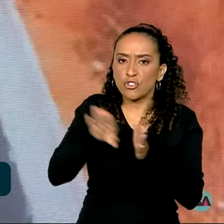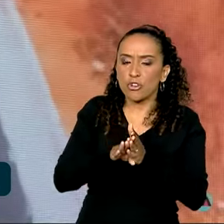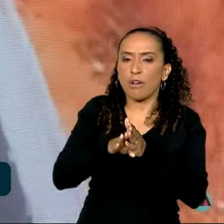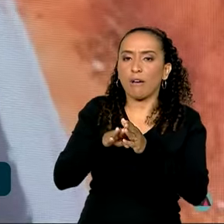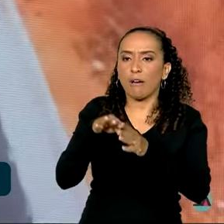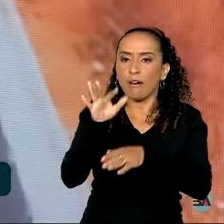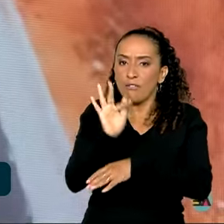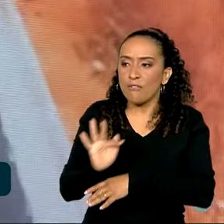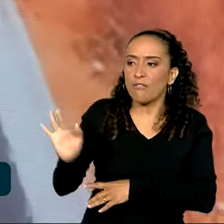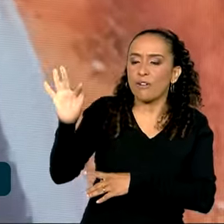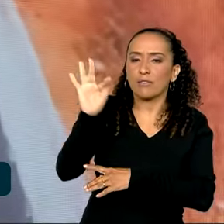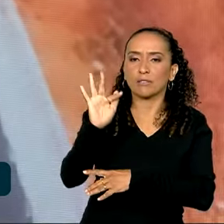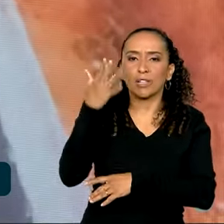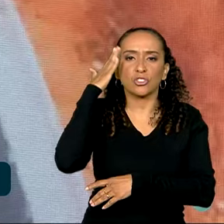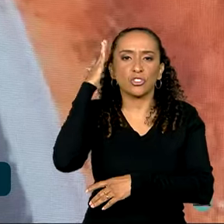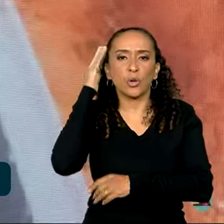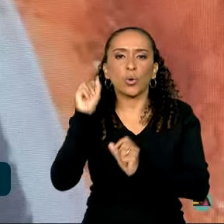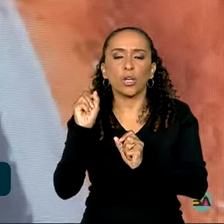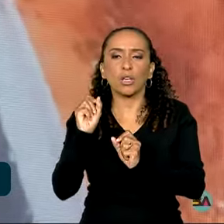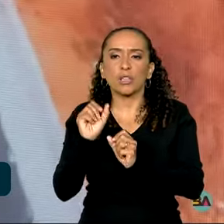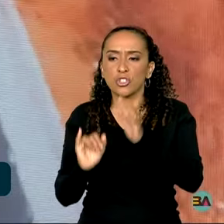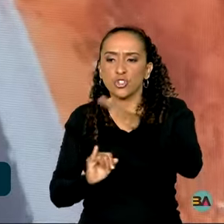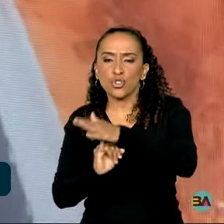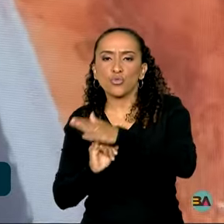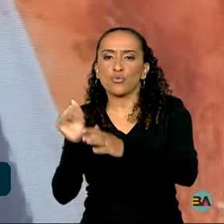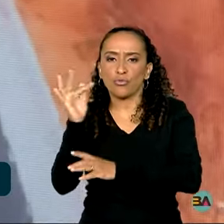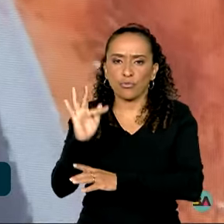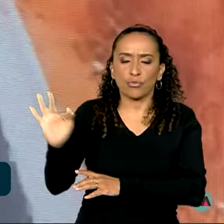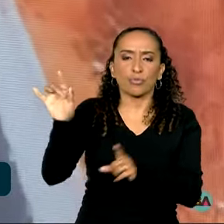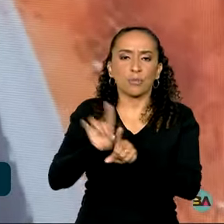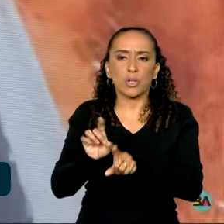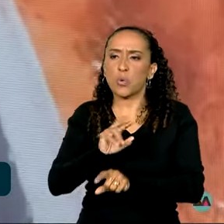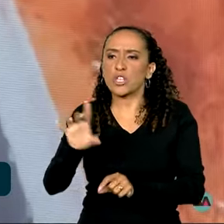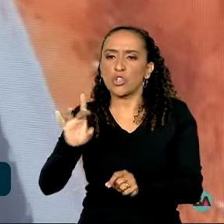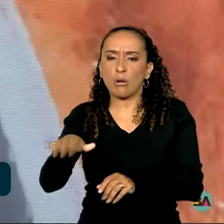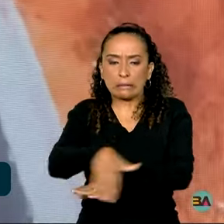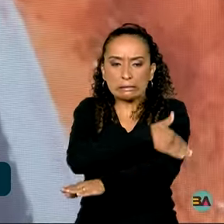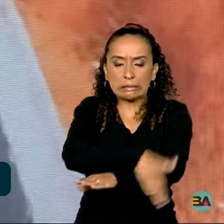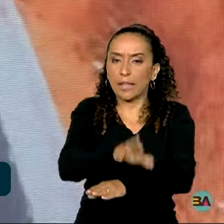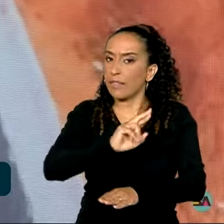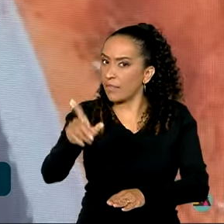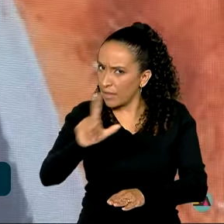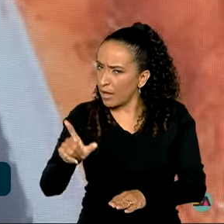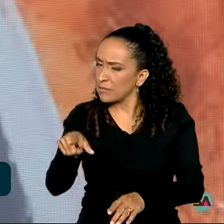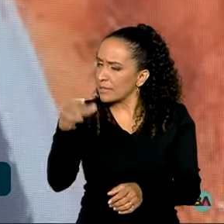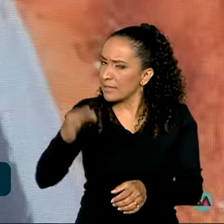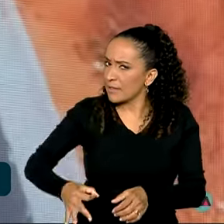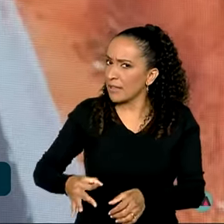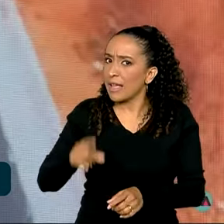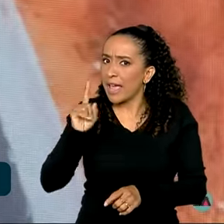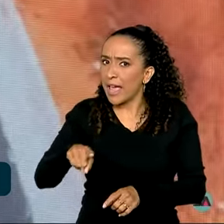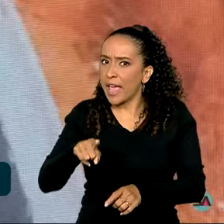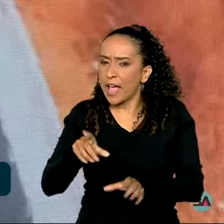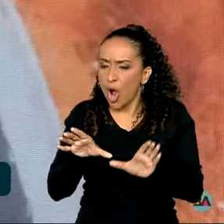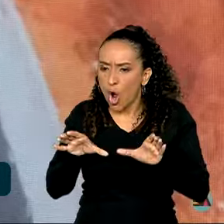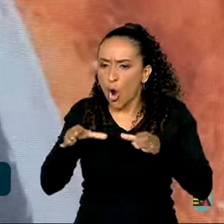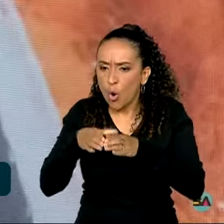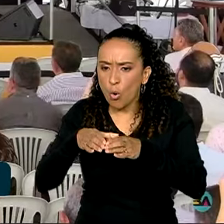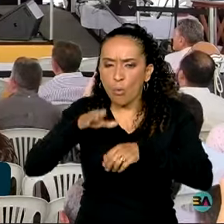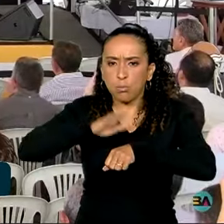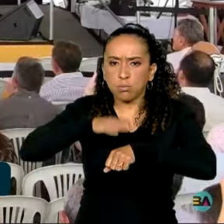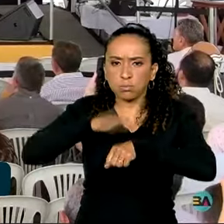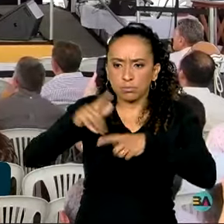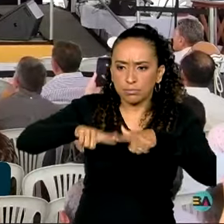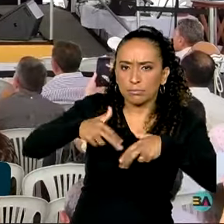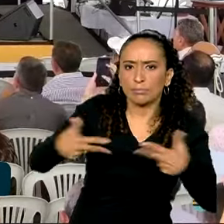universidade, para chegar nos institutos federais. Não é só uma estrada, não, ministro, você está certo. É um pacote de ações.